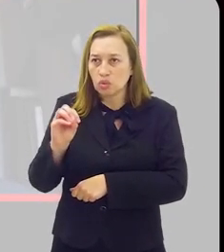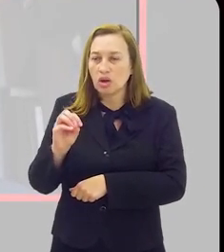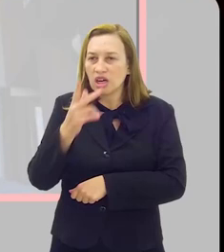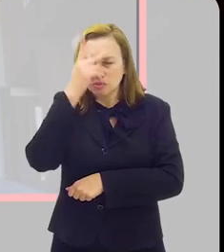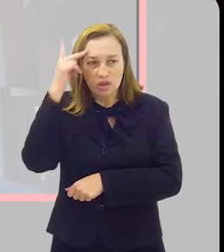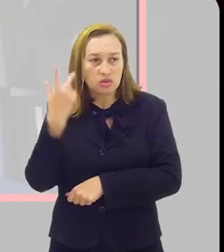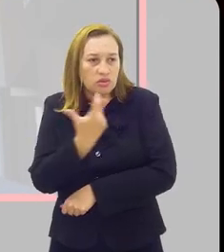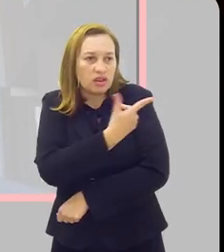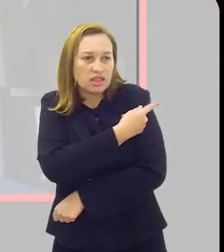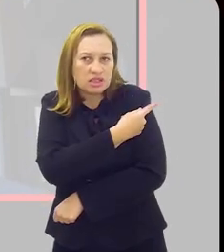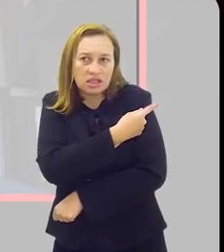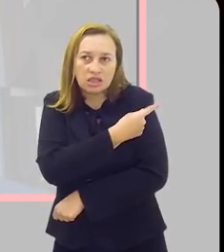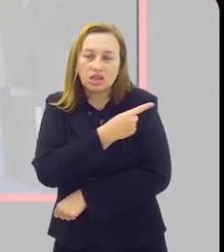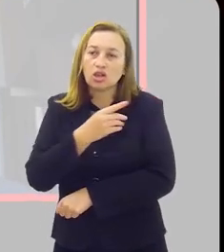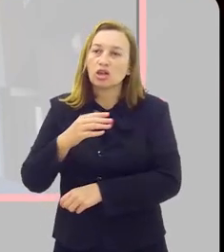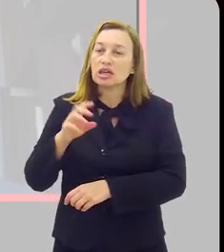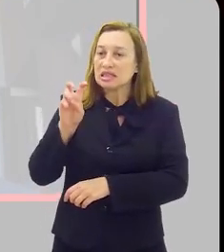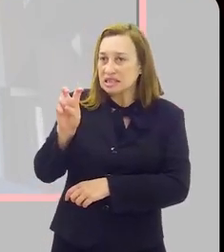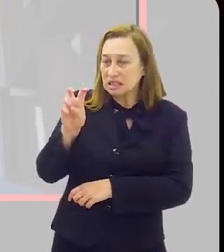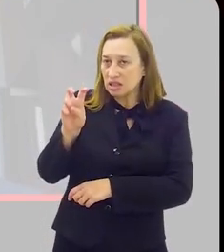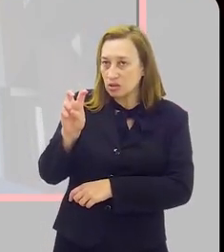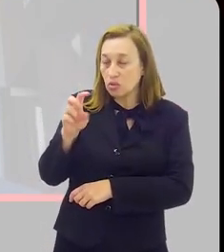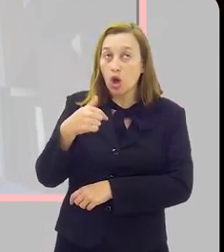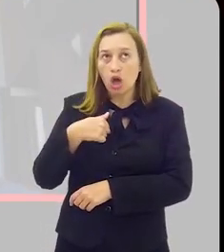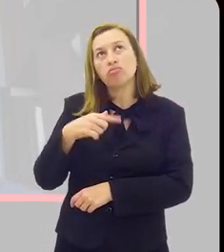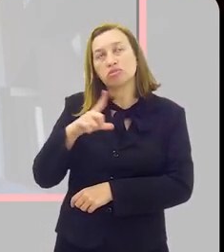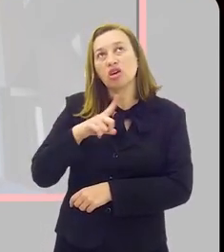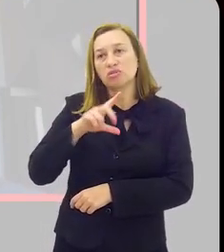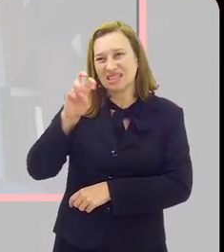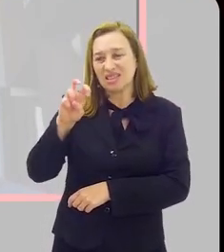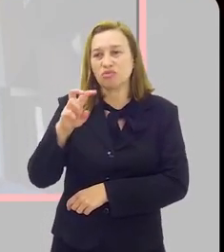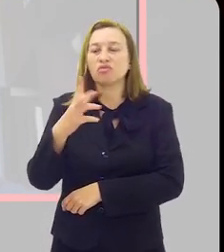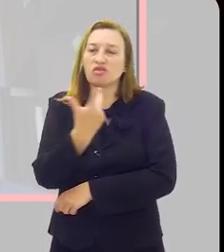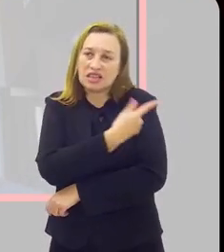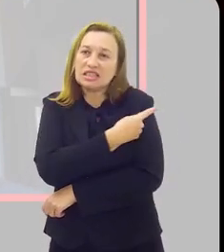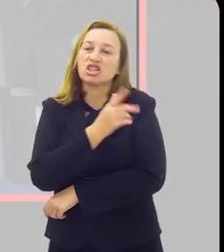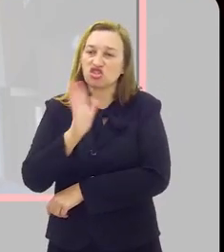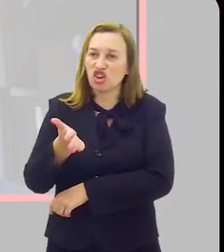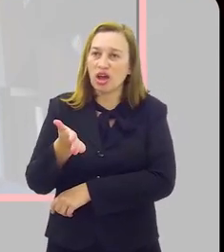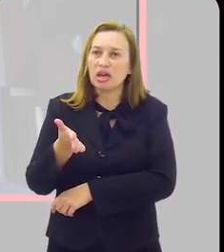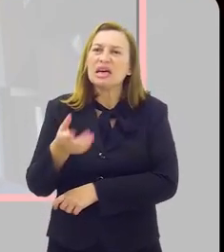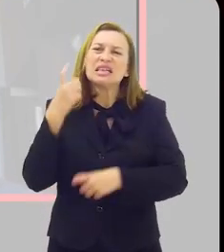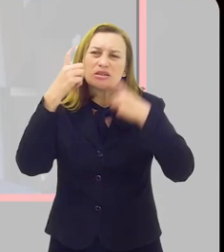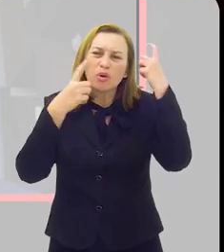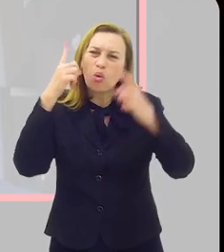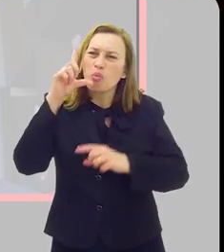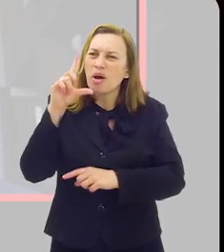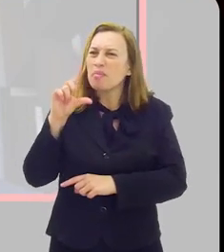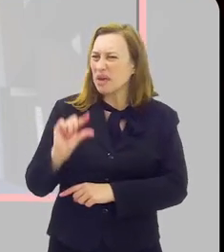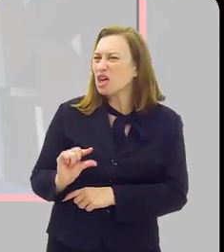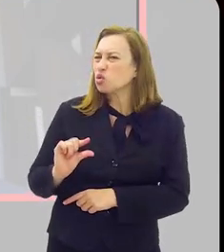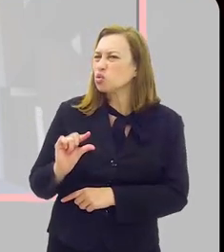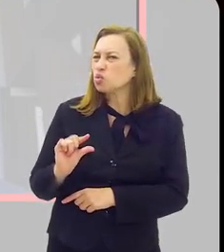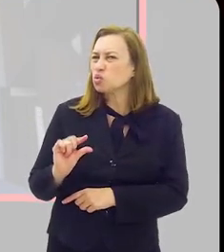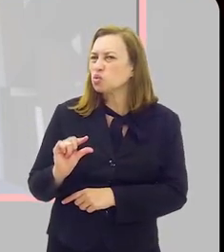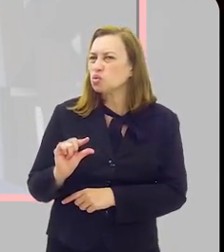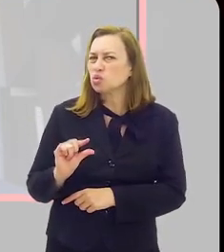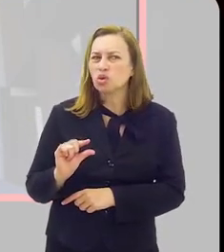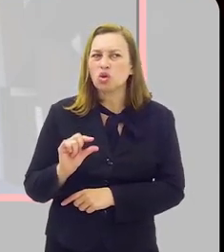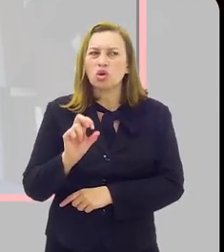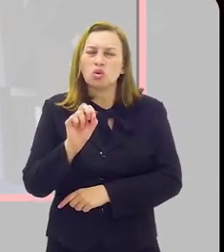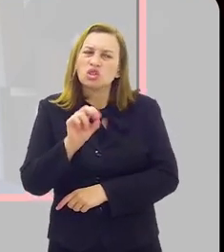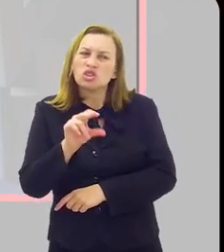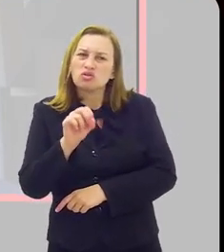vacinal completo, com as cinco doses, eu, por exemplo, tenho as cinco doses, a gente se preocupa menos com essas